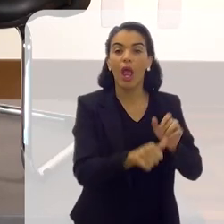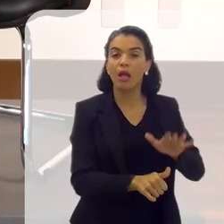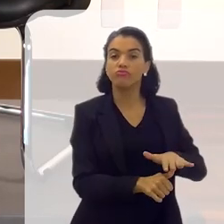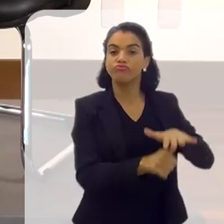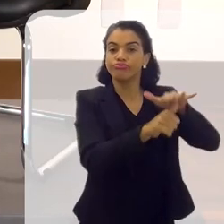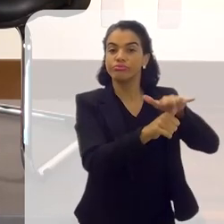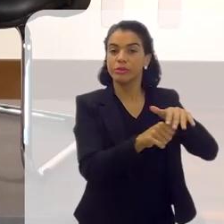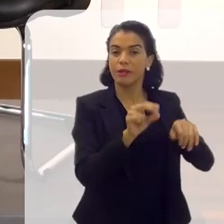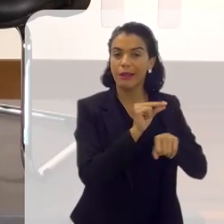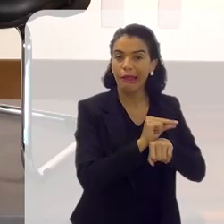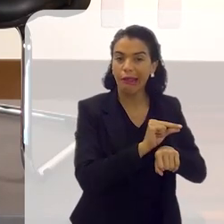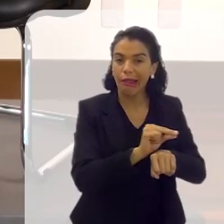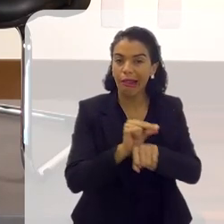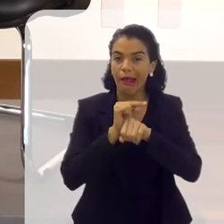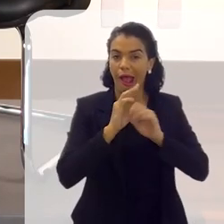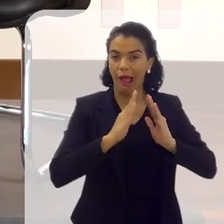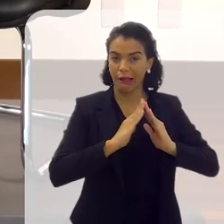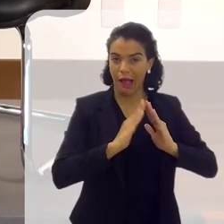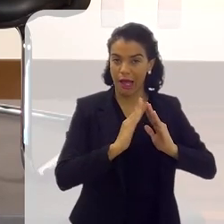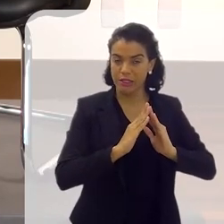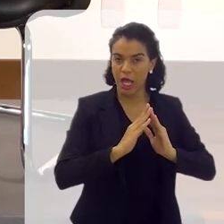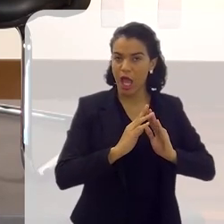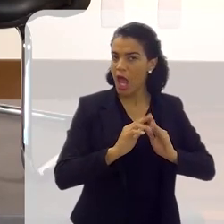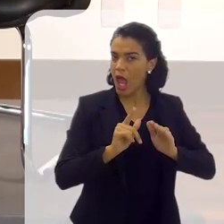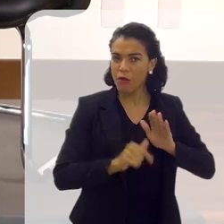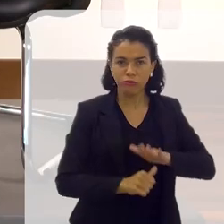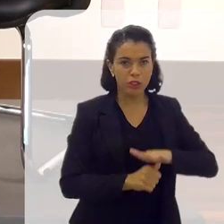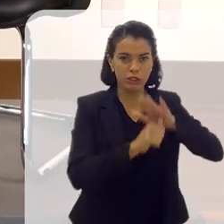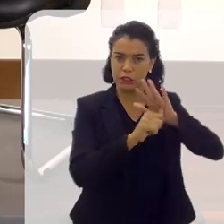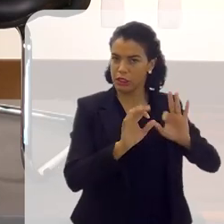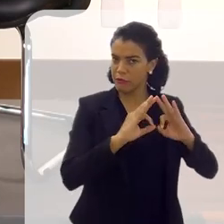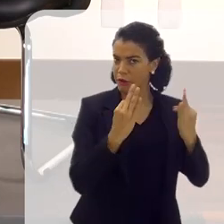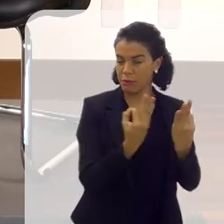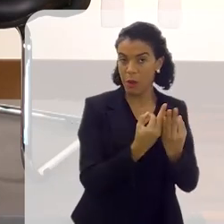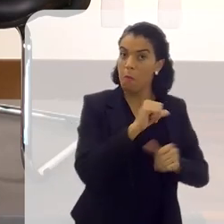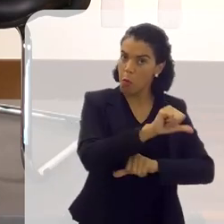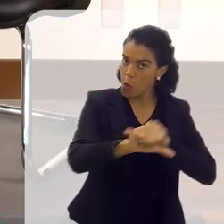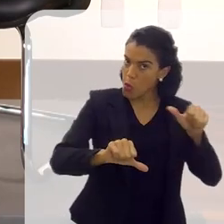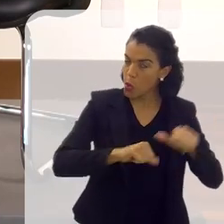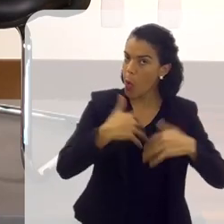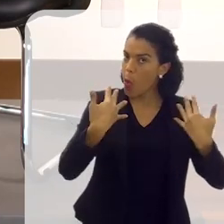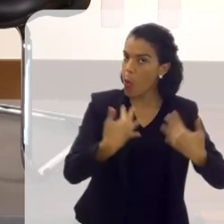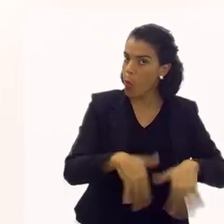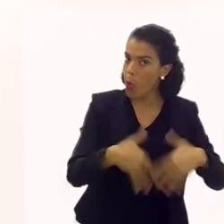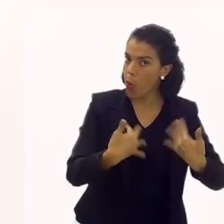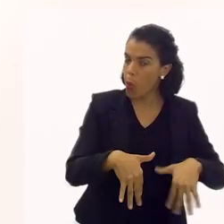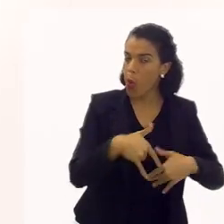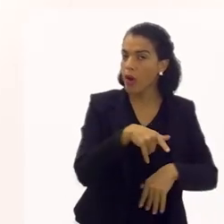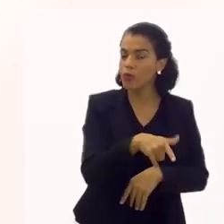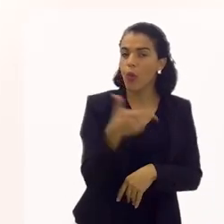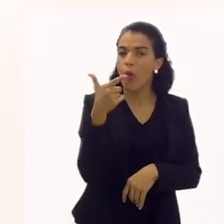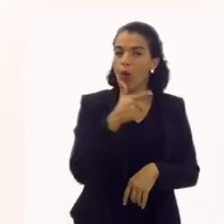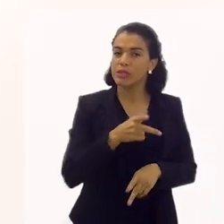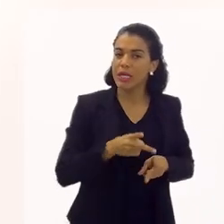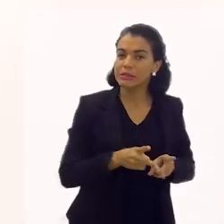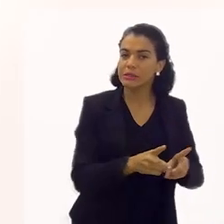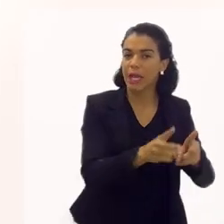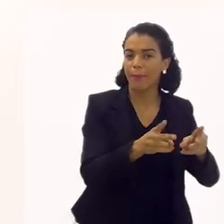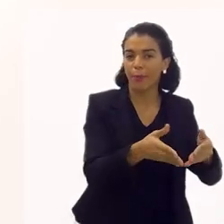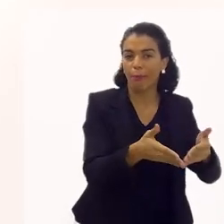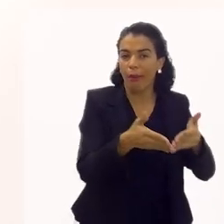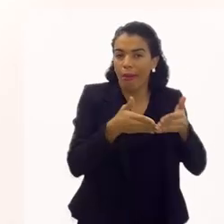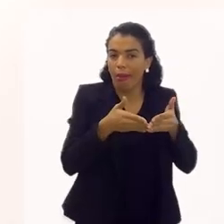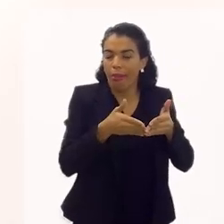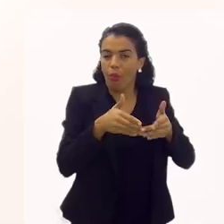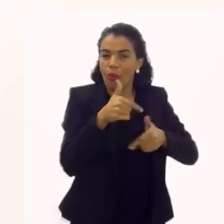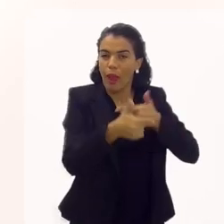a pessoa que mantém a casa, é o chefe de família, mudou muito. E nem sempre elas conseguem uma licença